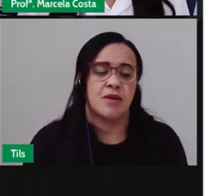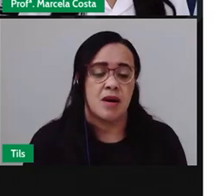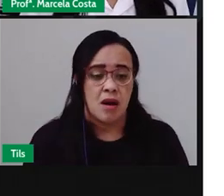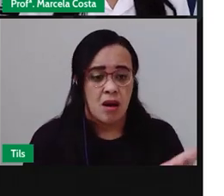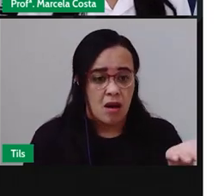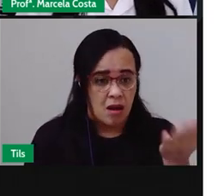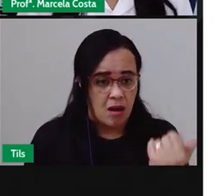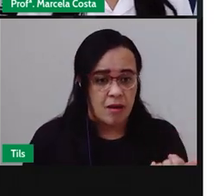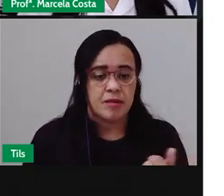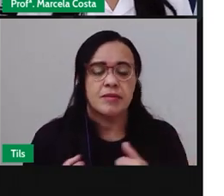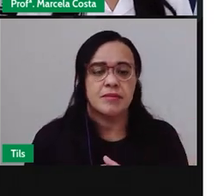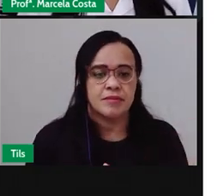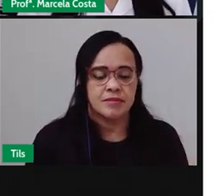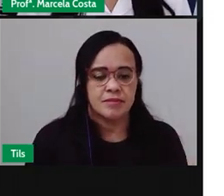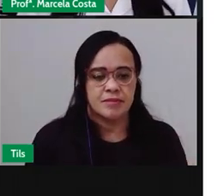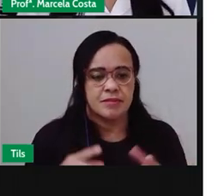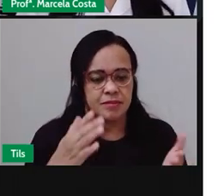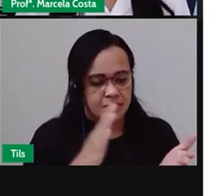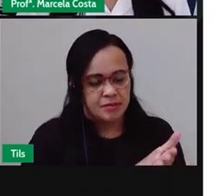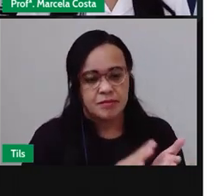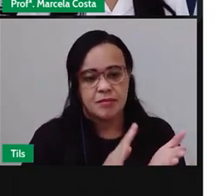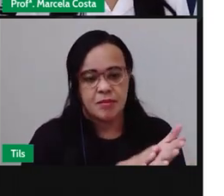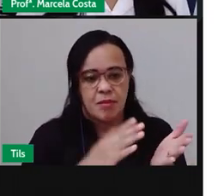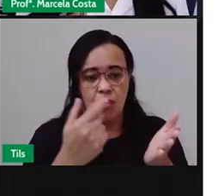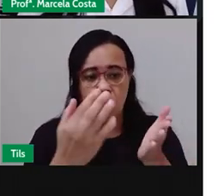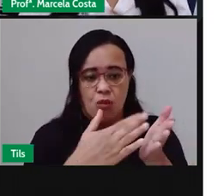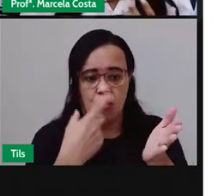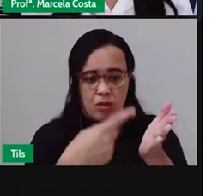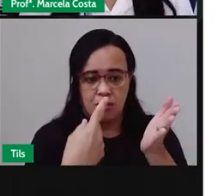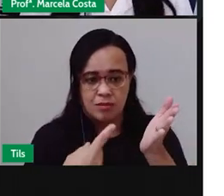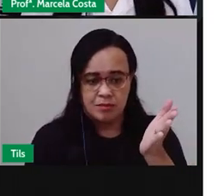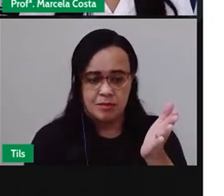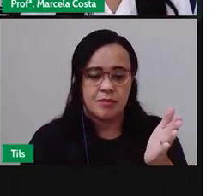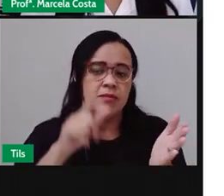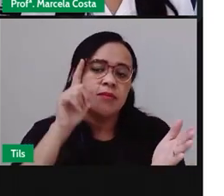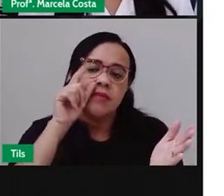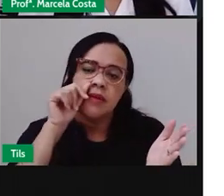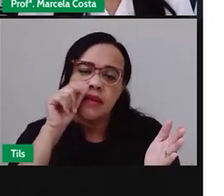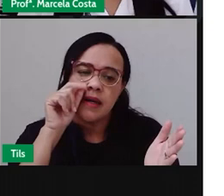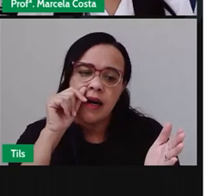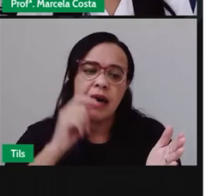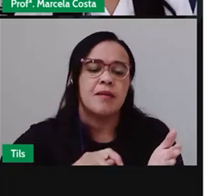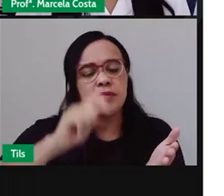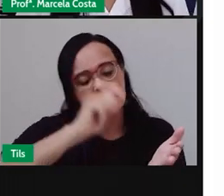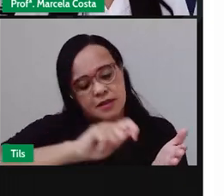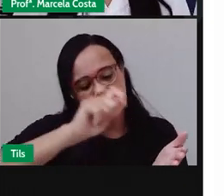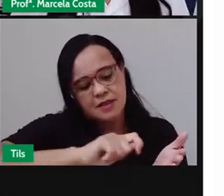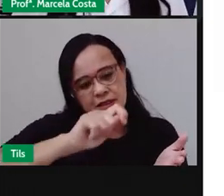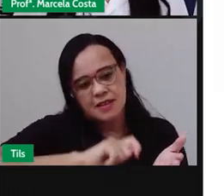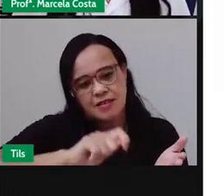lápis pra escrever essa frase tá a gente vai fazer juntos nesse momento